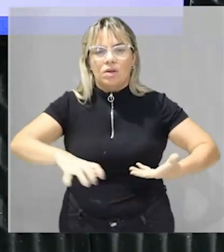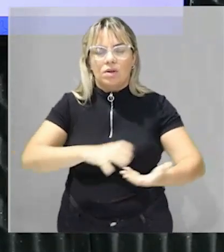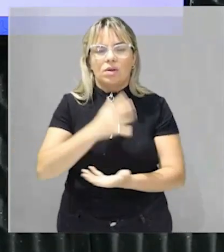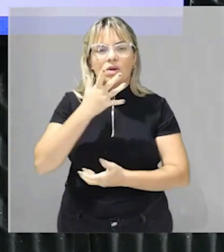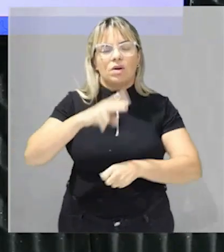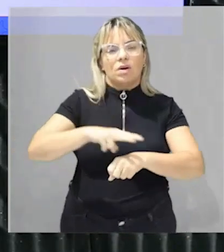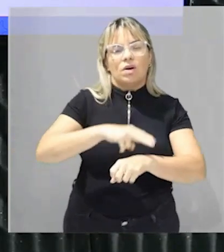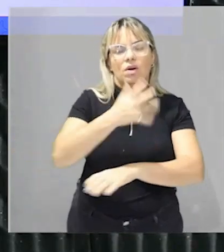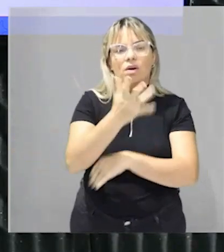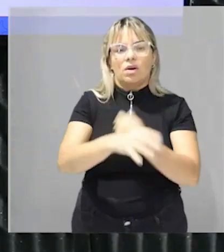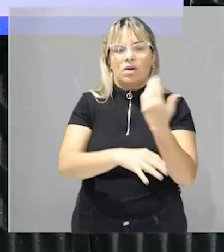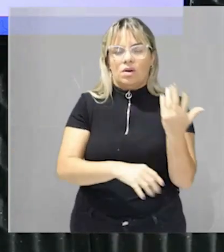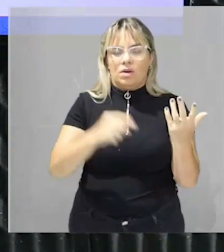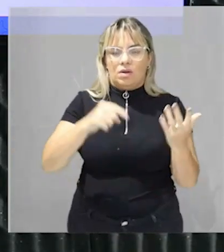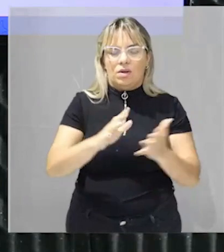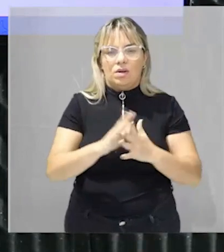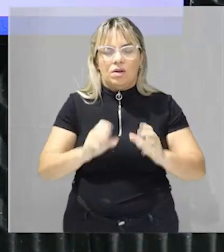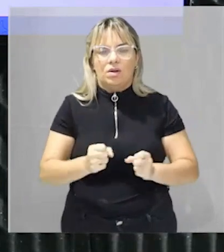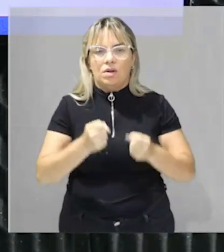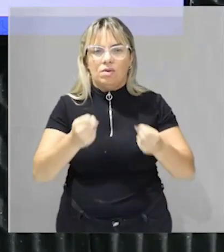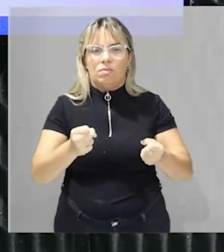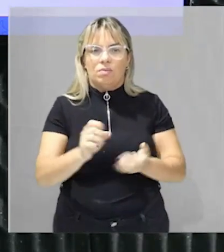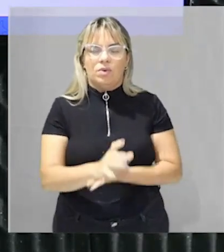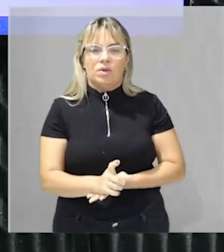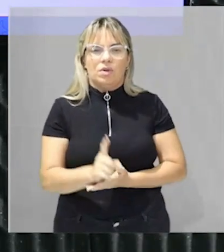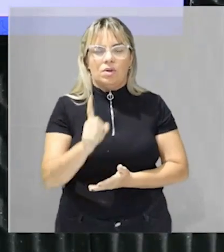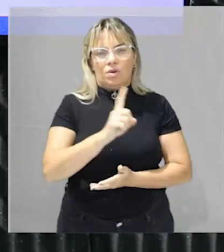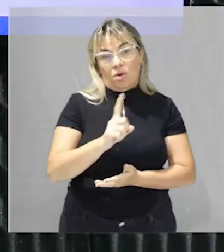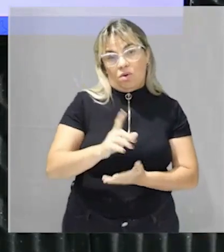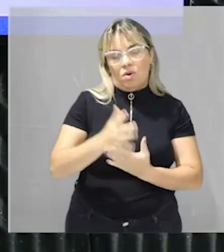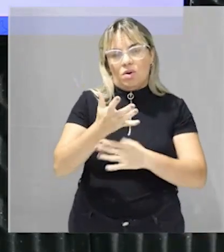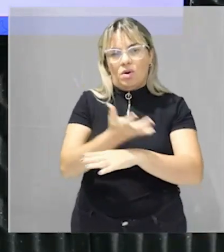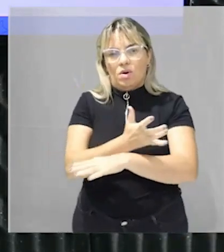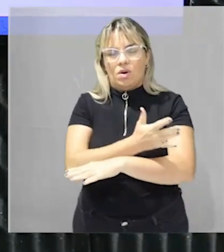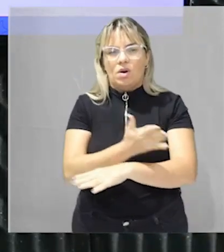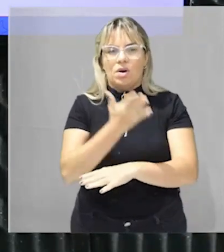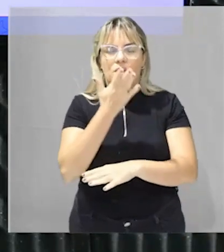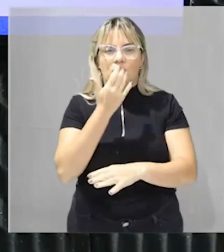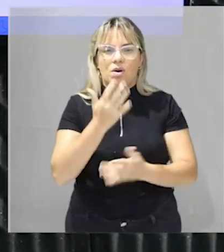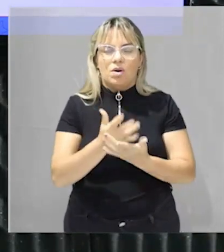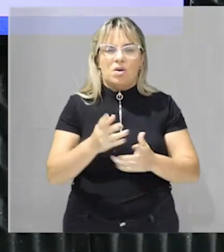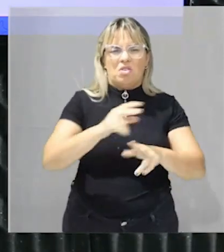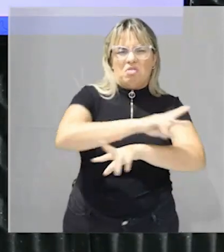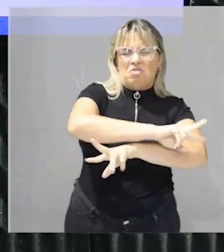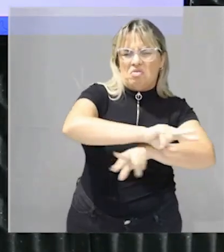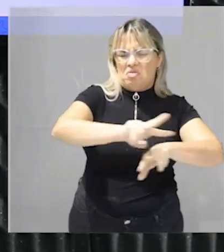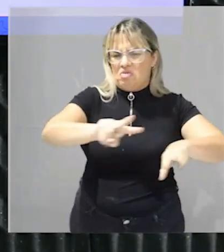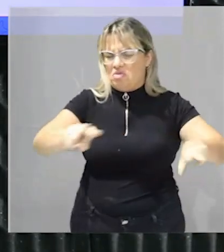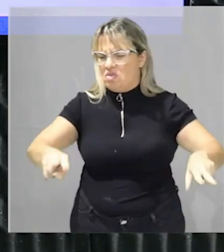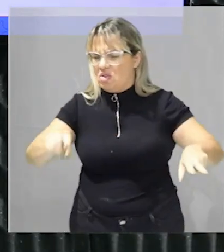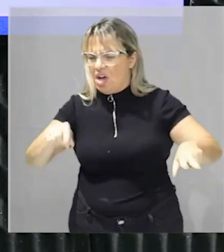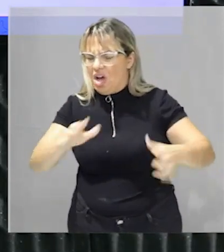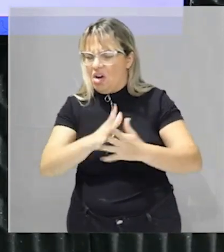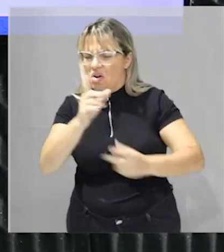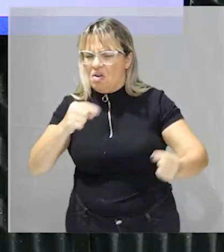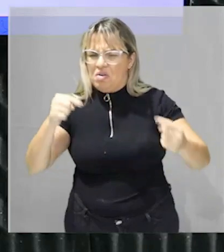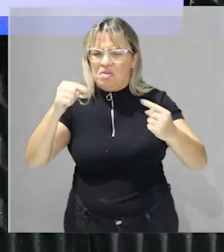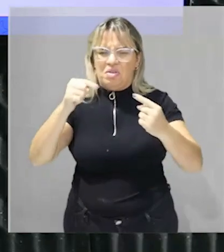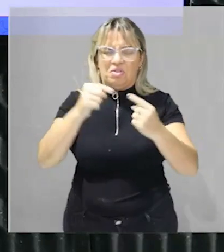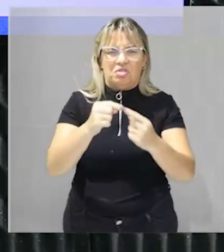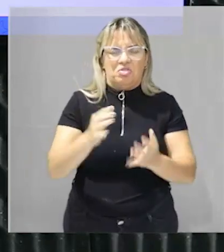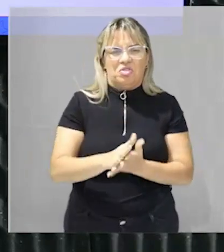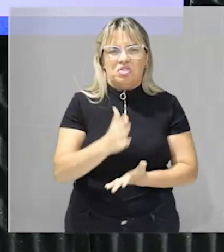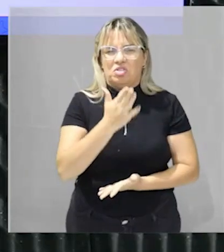vai intensificar não vai ser uma produção alimentar principalmente diversificada com o intuito de alimentar a população global não